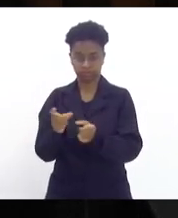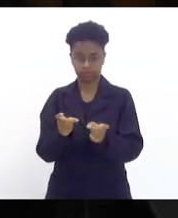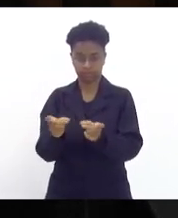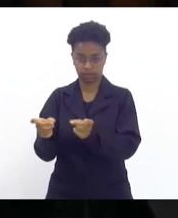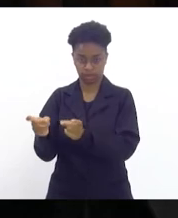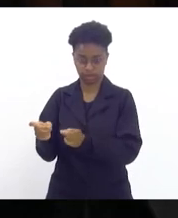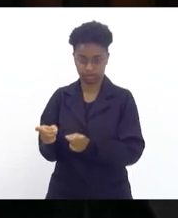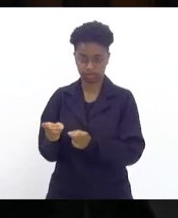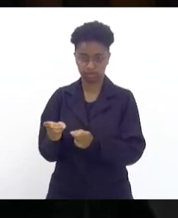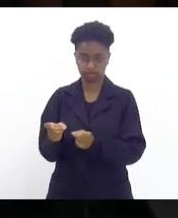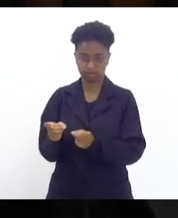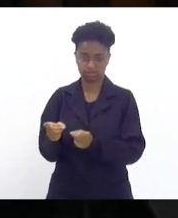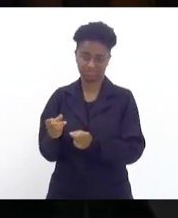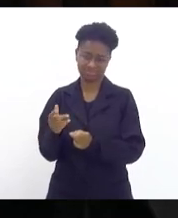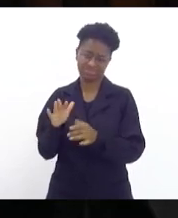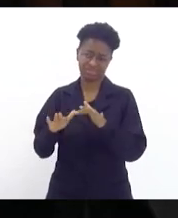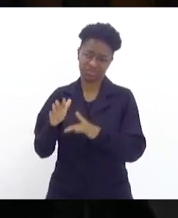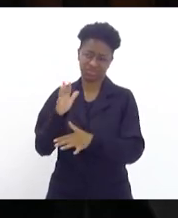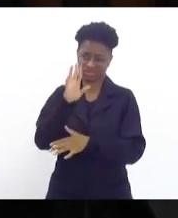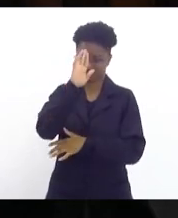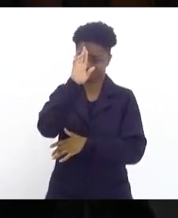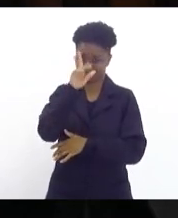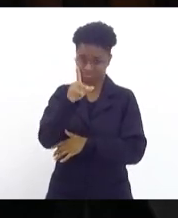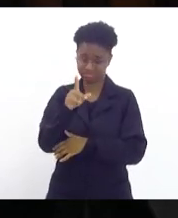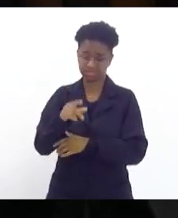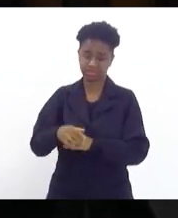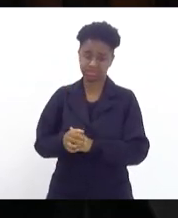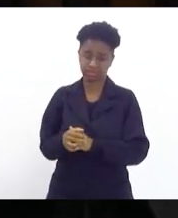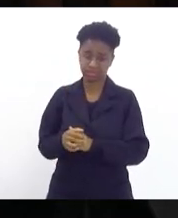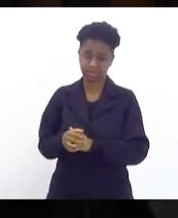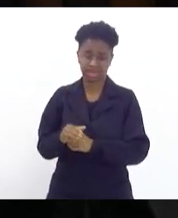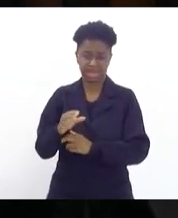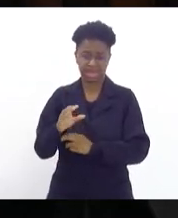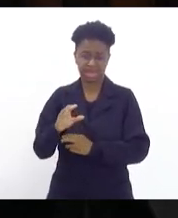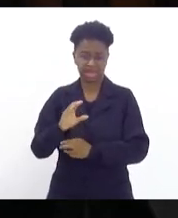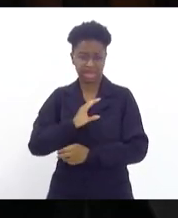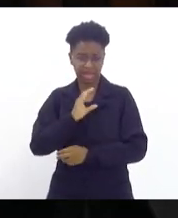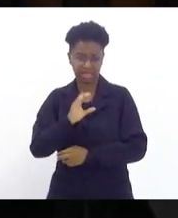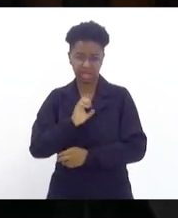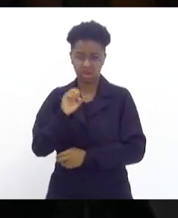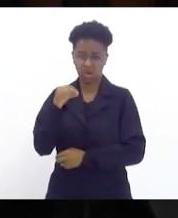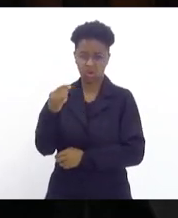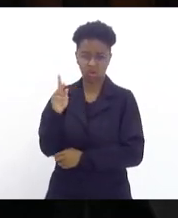salvo erro de memória, no Canadá ou na Holanda,